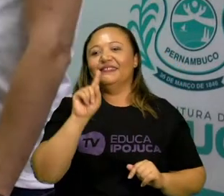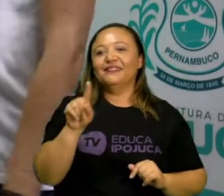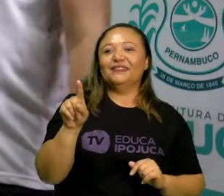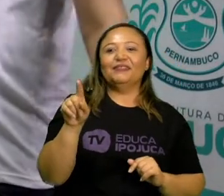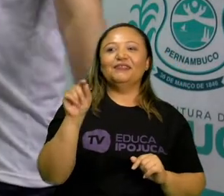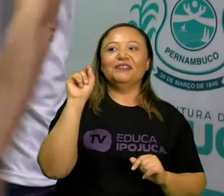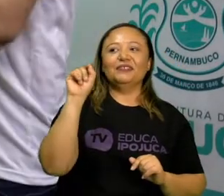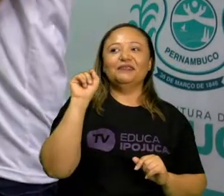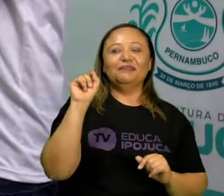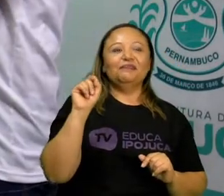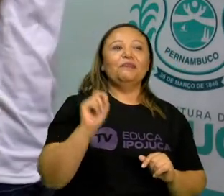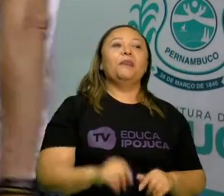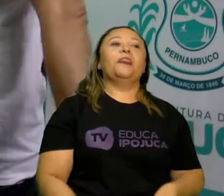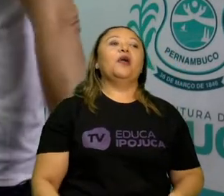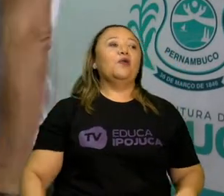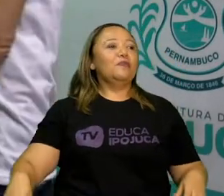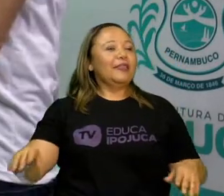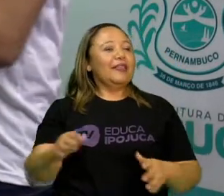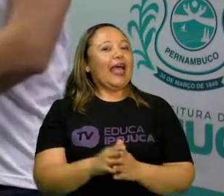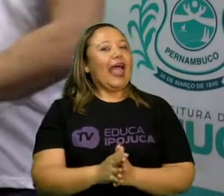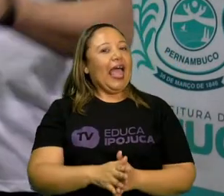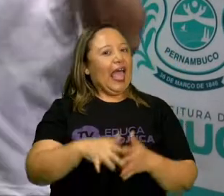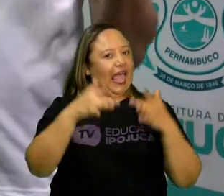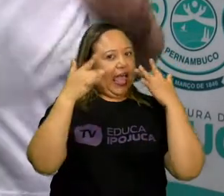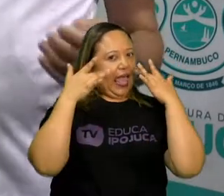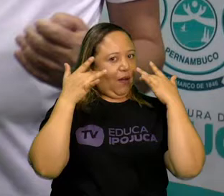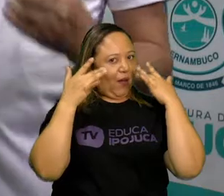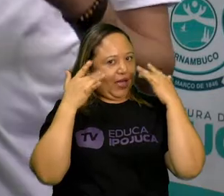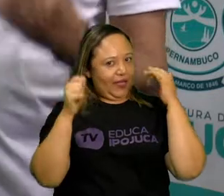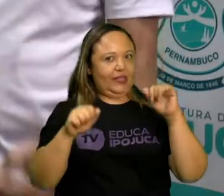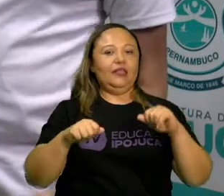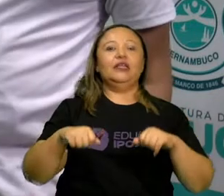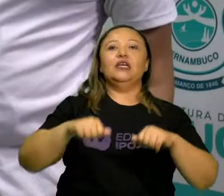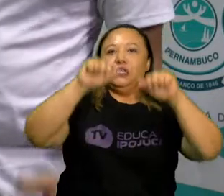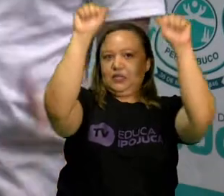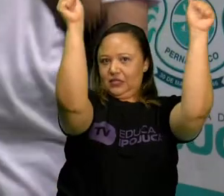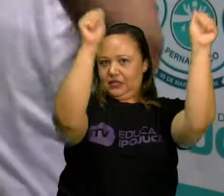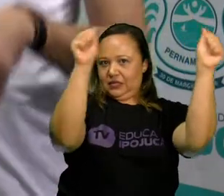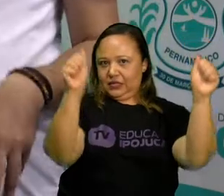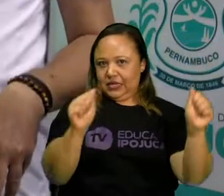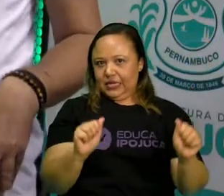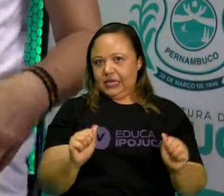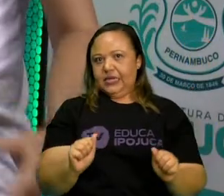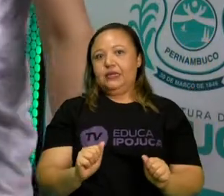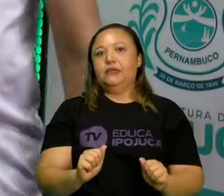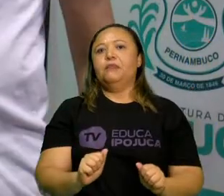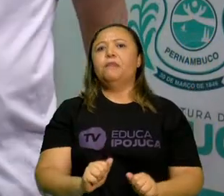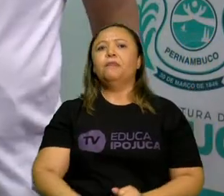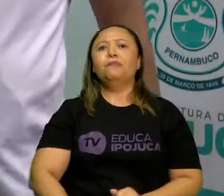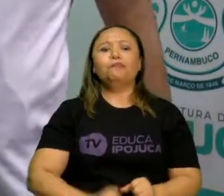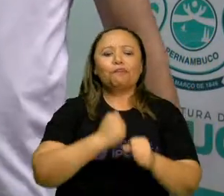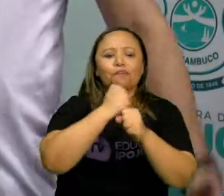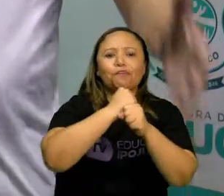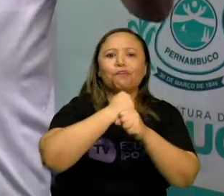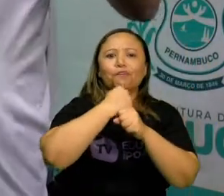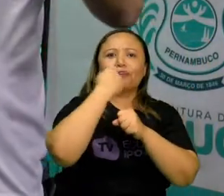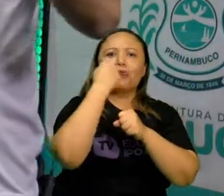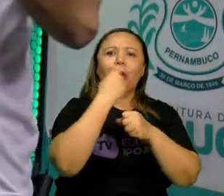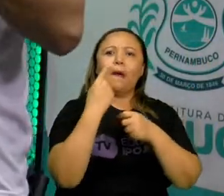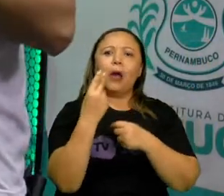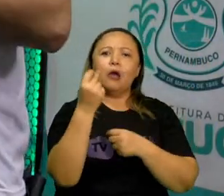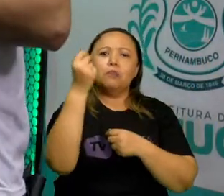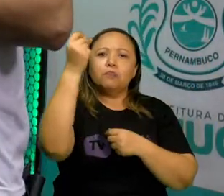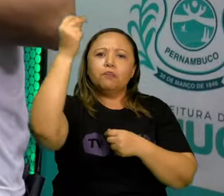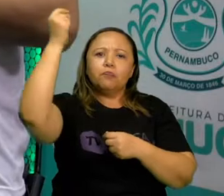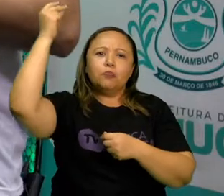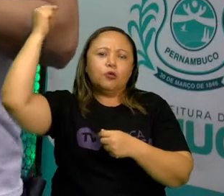Então gente, o teatro de sombras é uma arte milenar. Milenar quer dizer que tem milhares